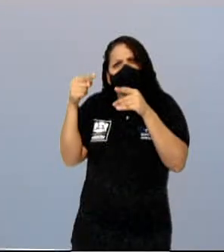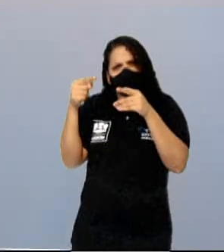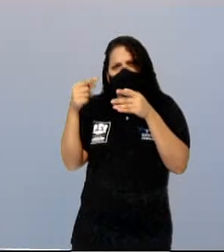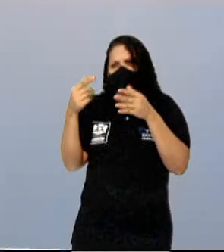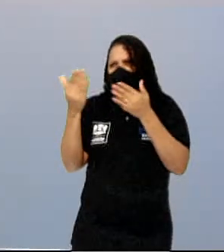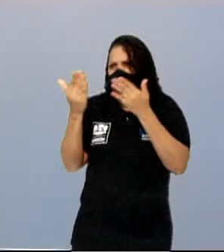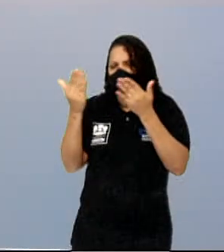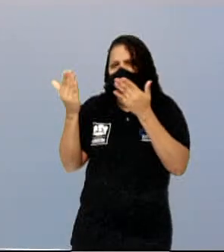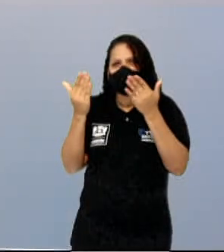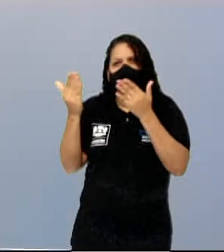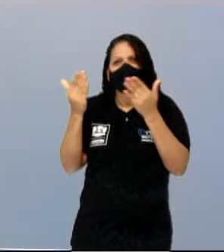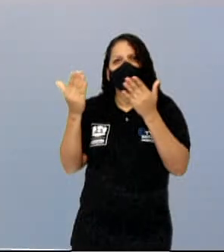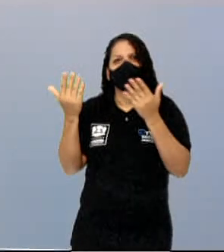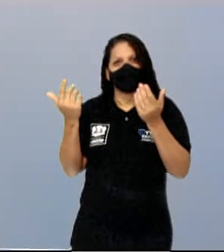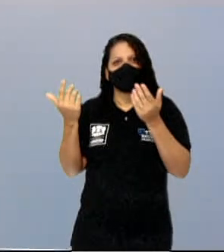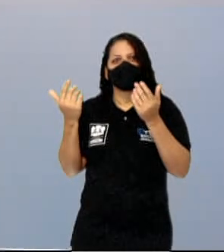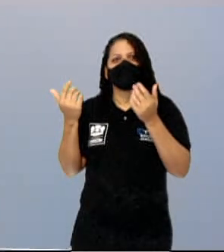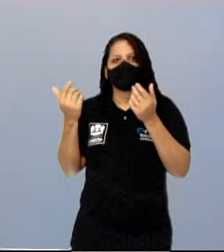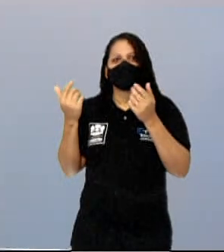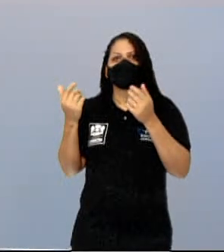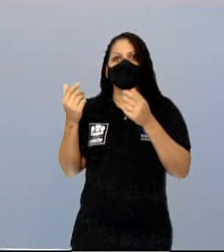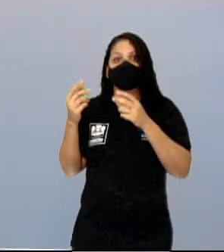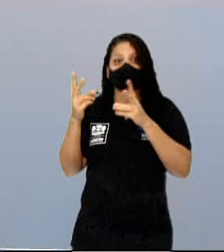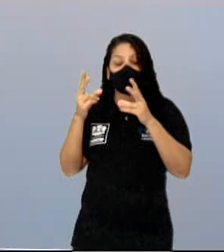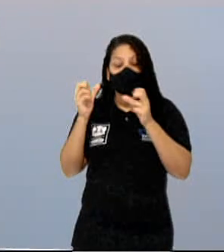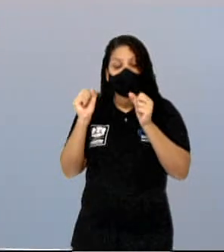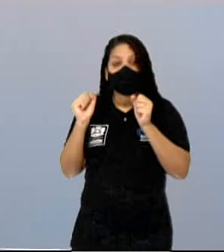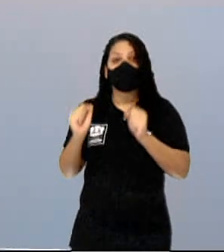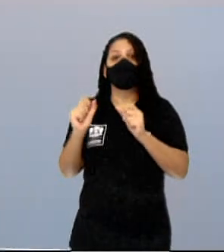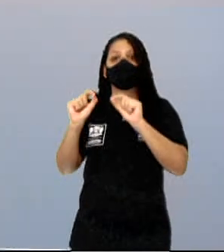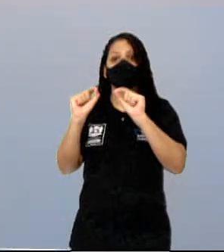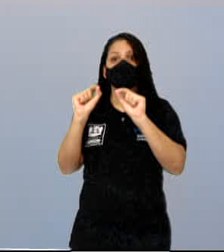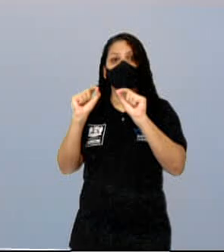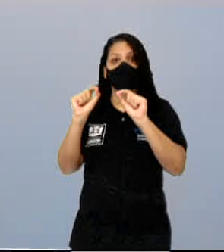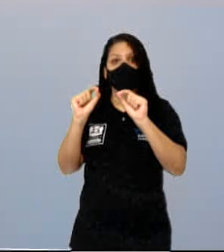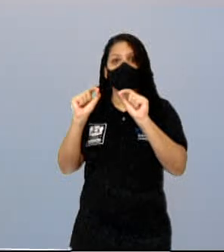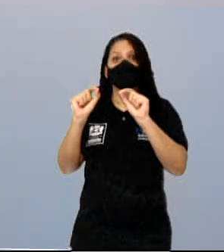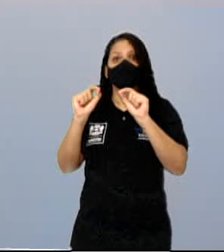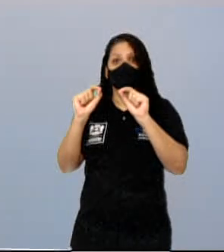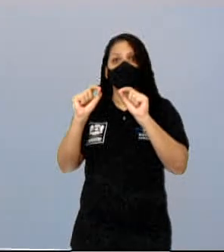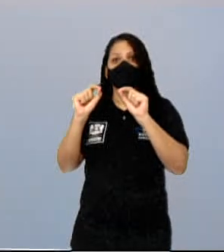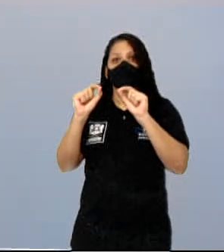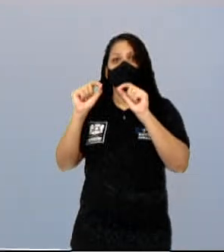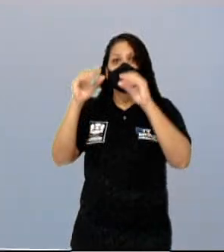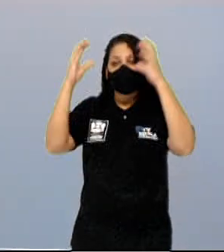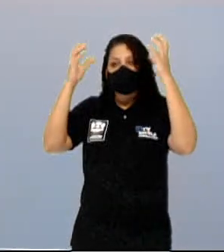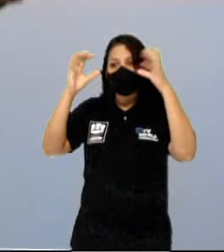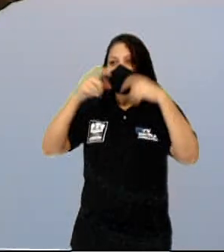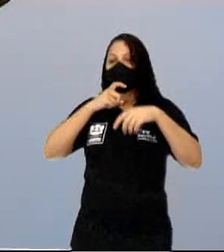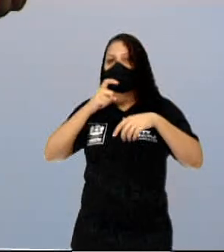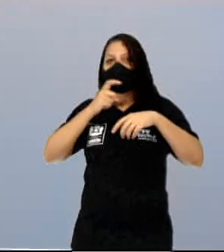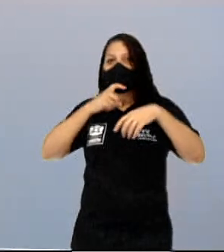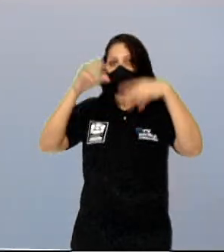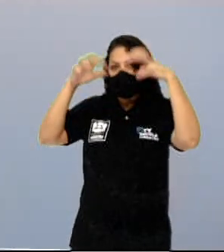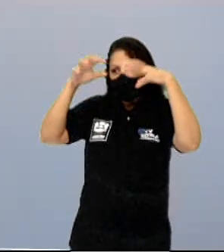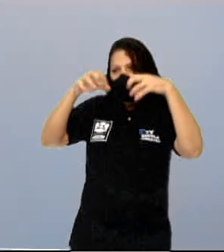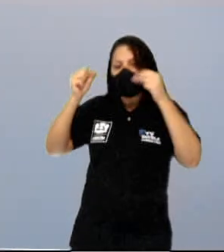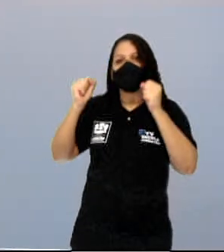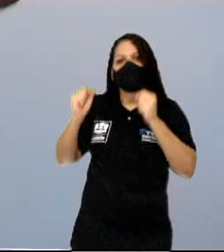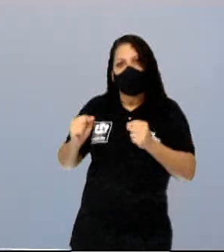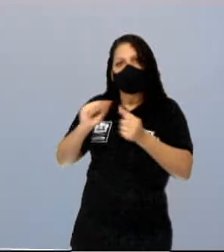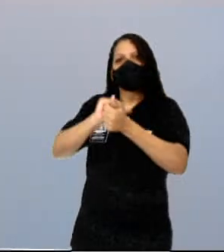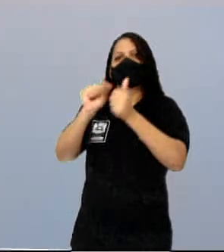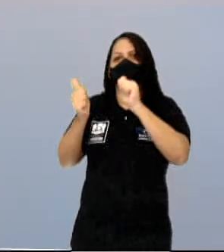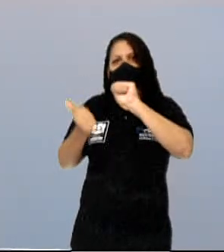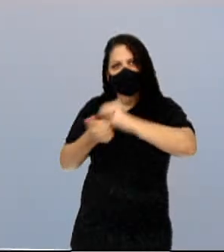exatamente isso que faz com que essa região consiga suportar baixíssimas temperaturas. Infelizmente, a Mata das